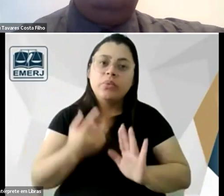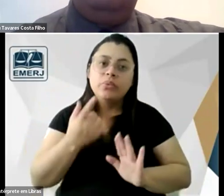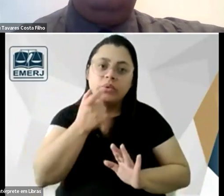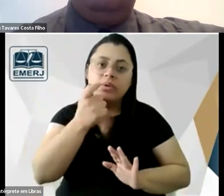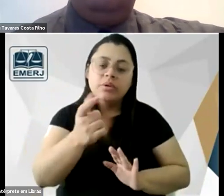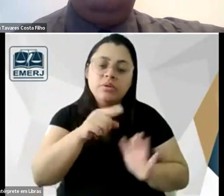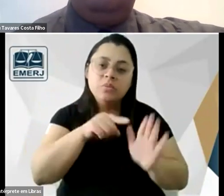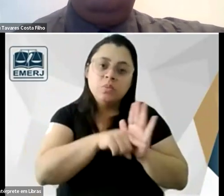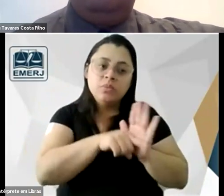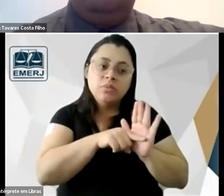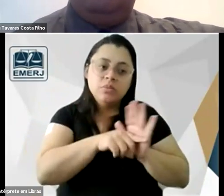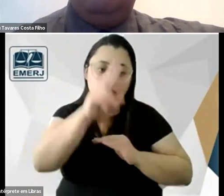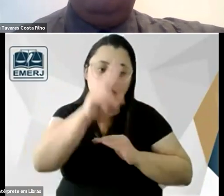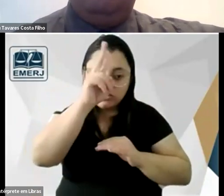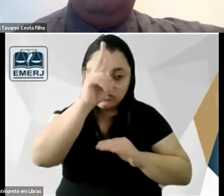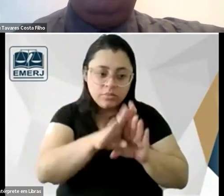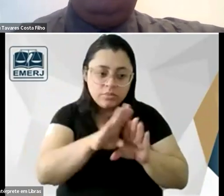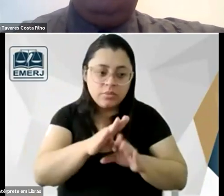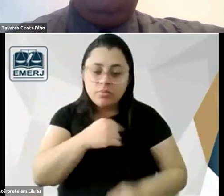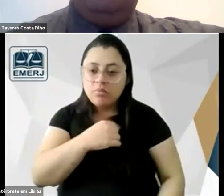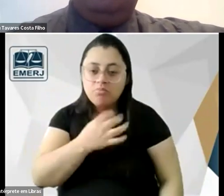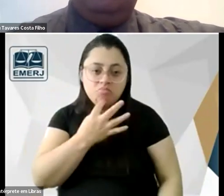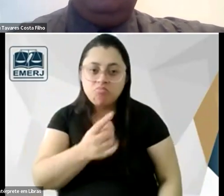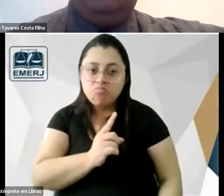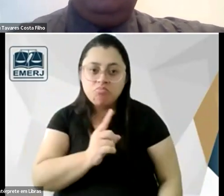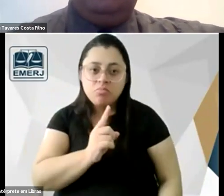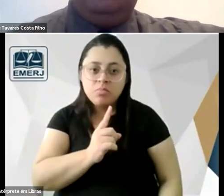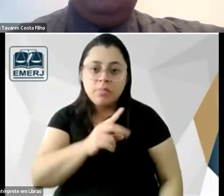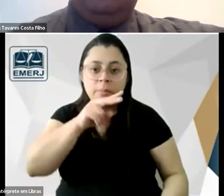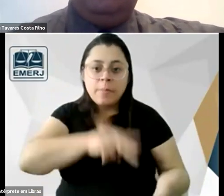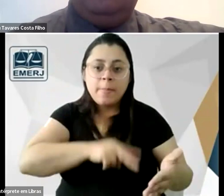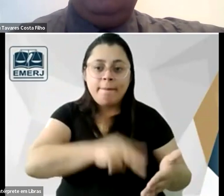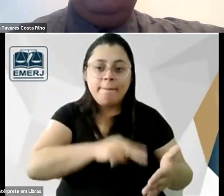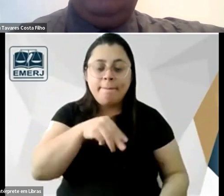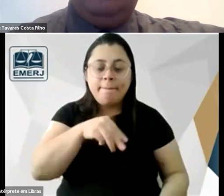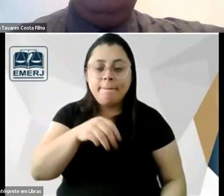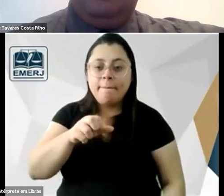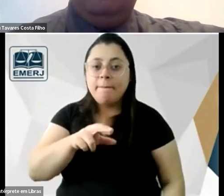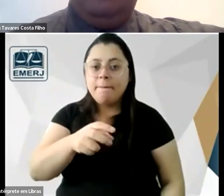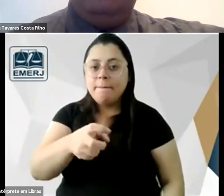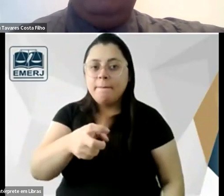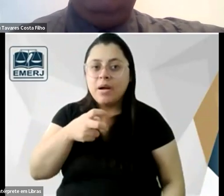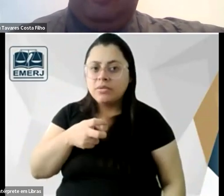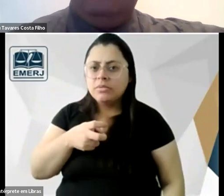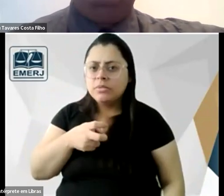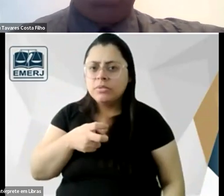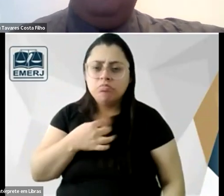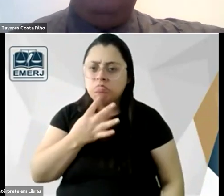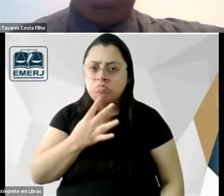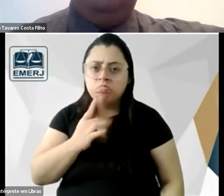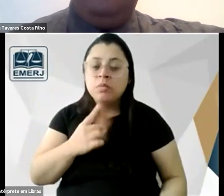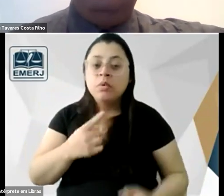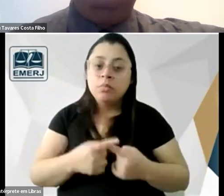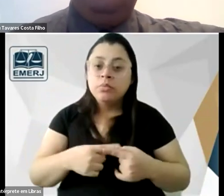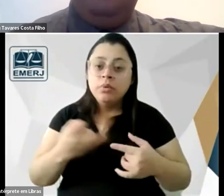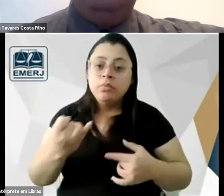pesquisa histórica também eu não conheço confesso a leitura que ele tem de Marx isso seria um ponto a se discutir com